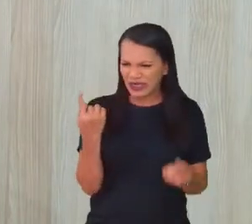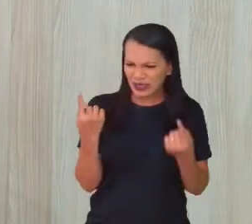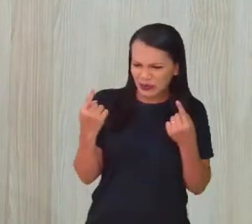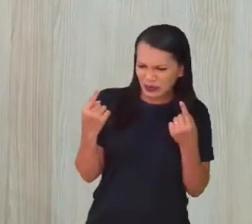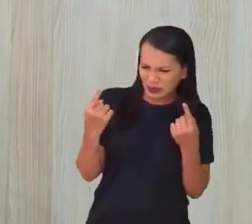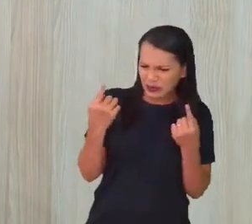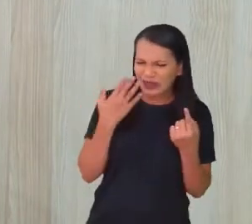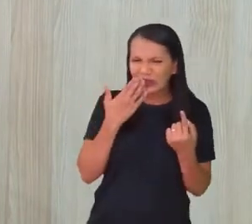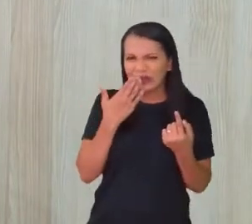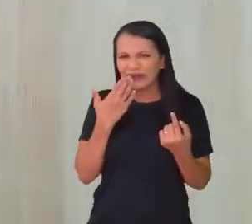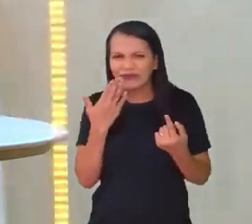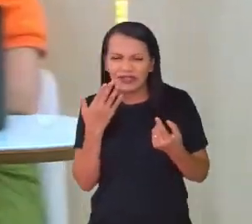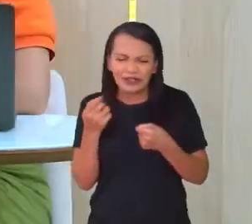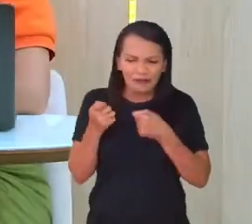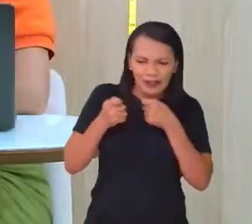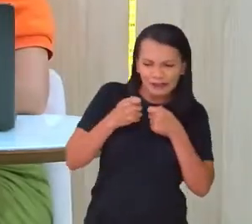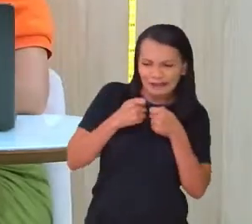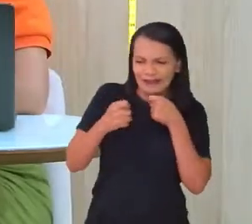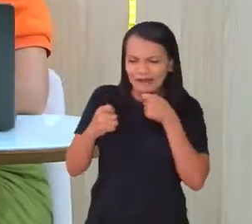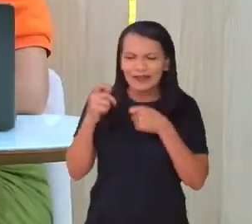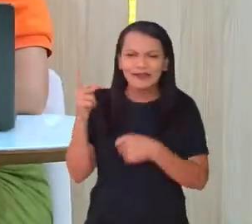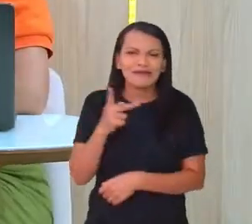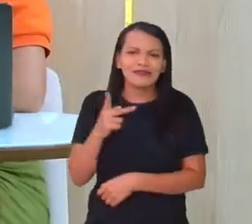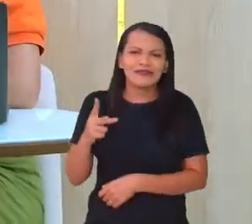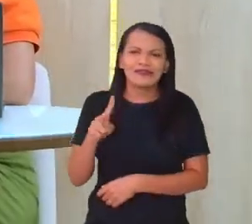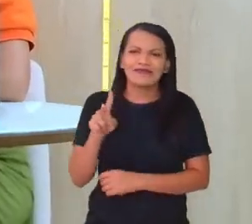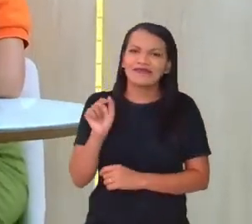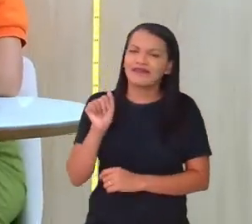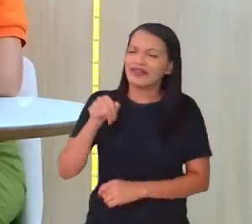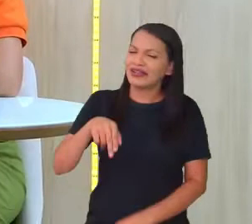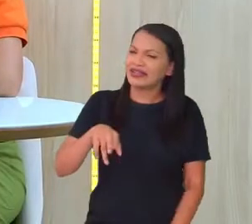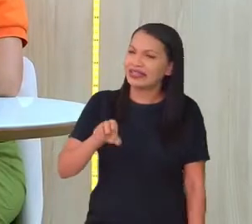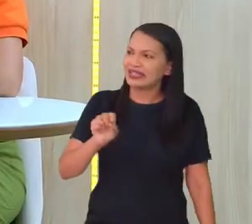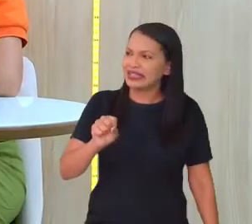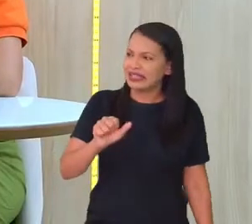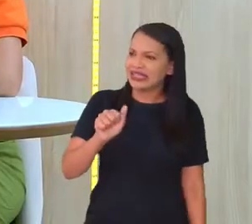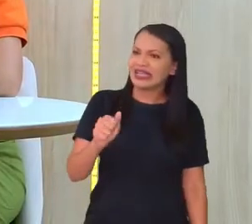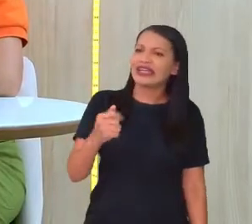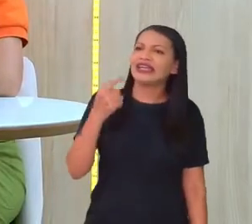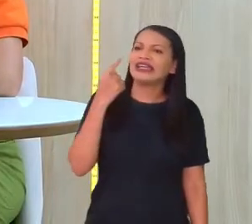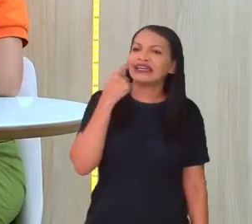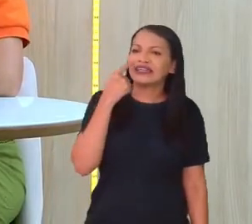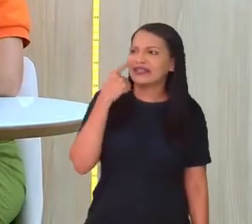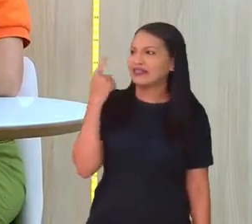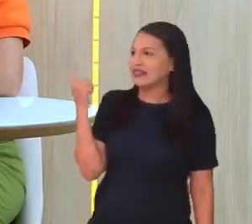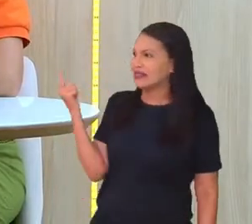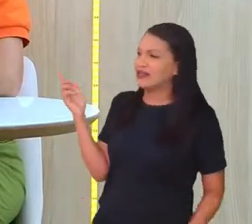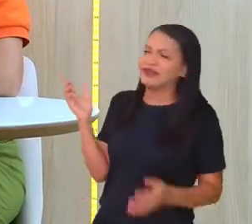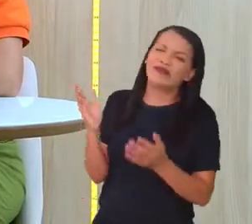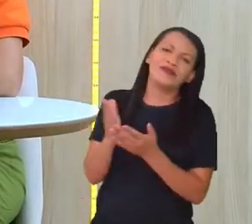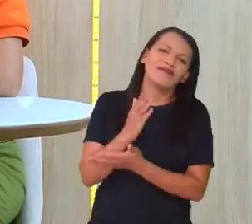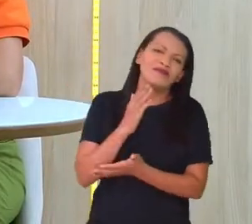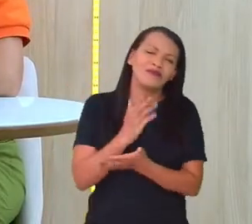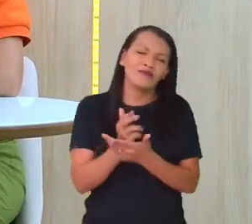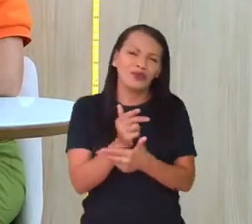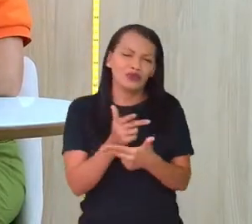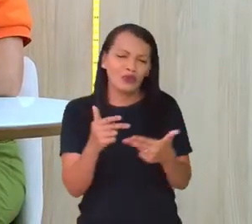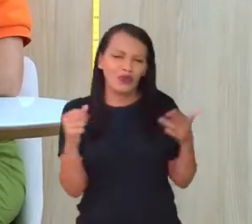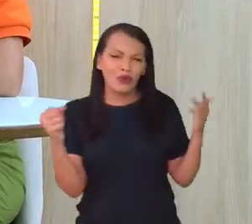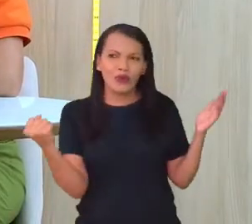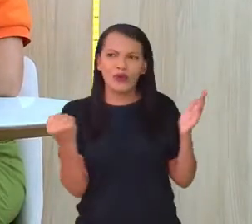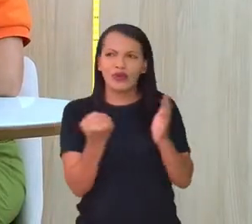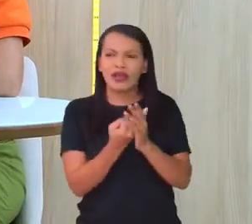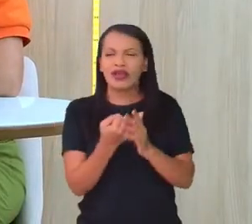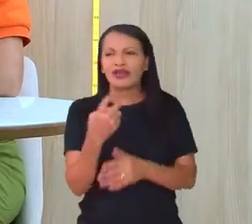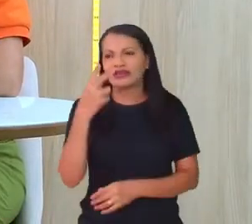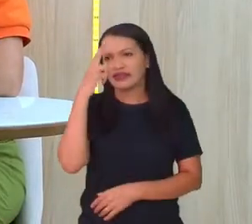o Rostinho Lindo com a professora Vanessa, depois de ela ter falado aqui dessas cargas, alguns pedaços que marcam aí essa